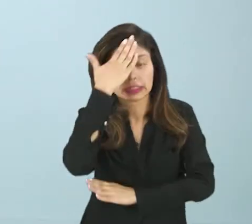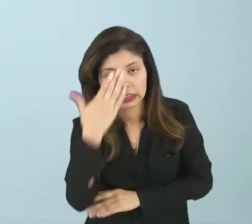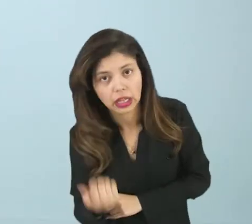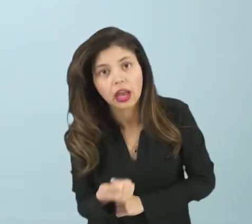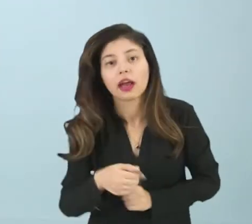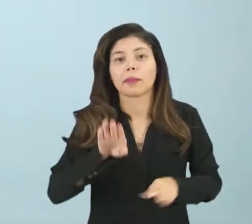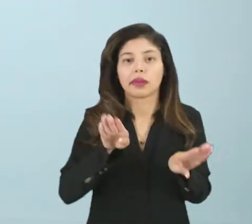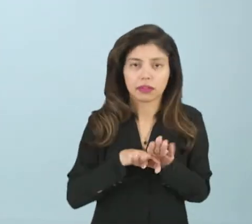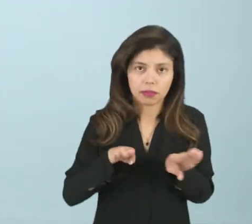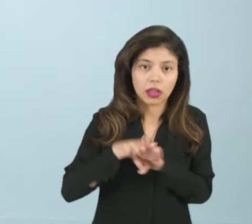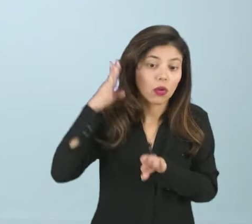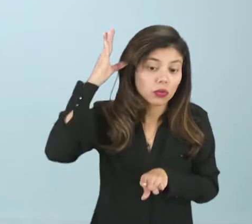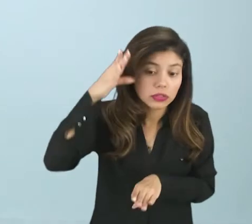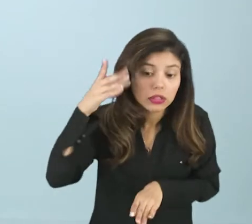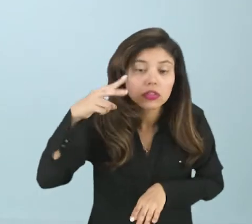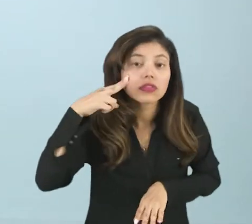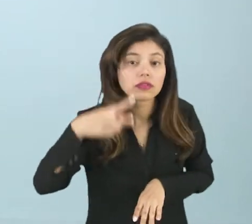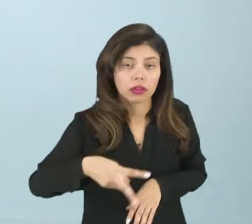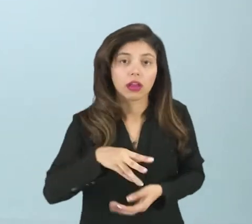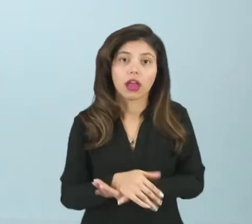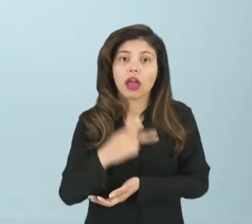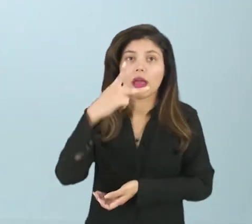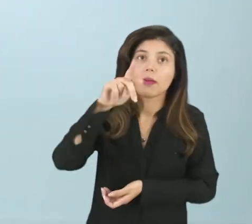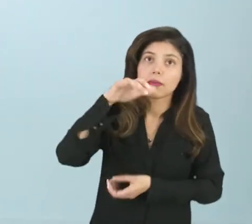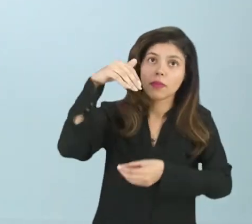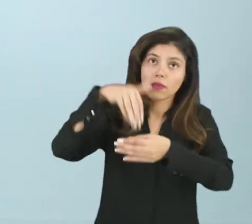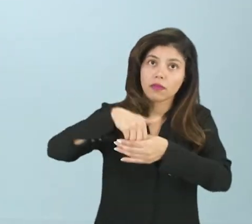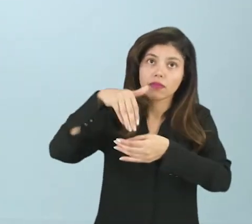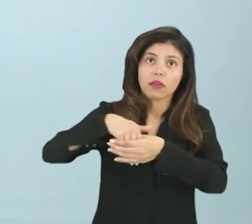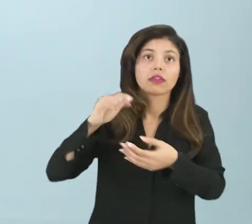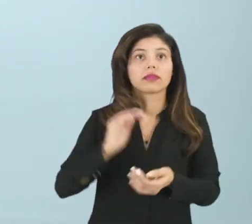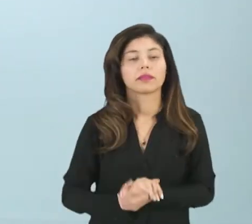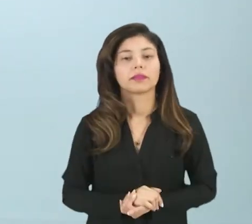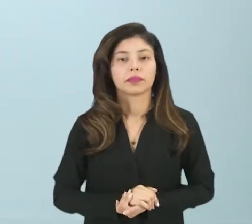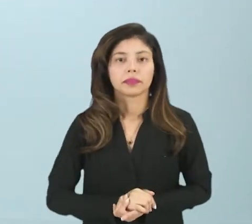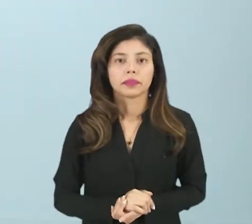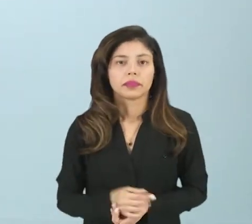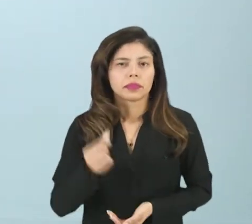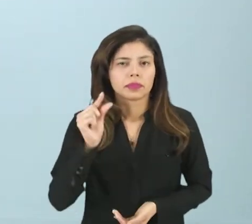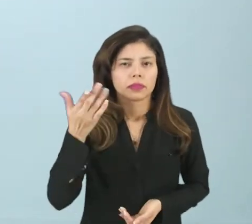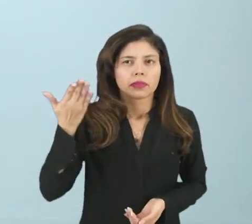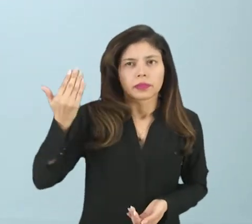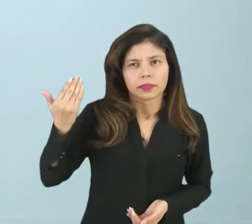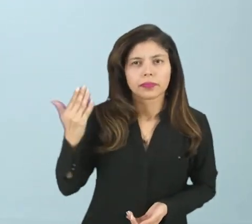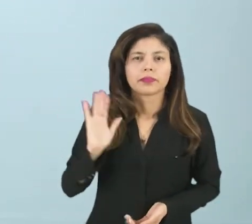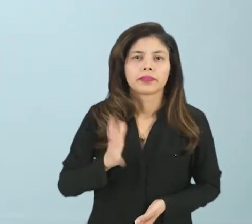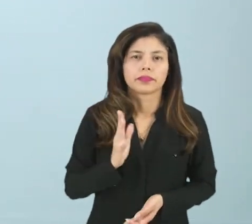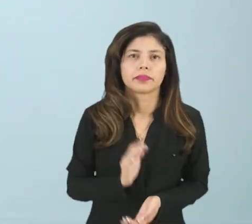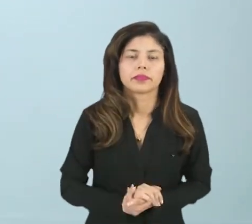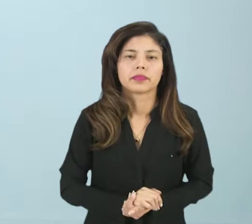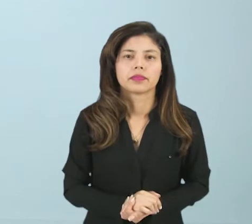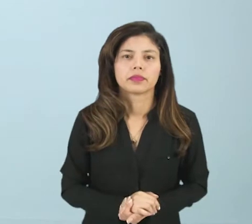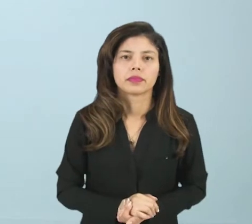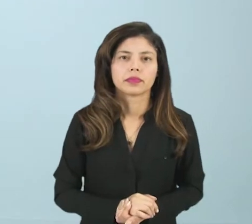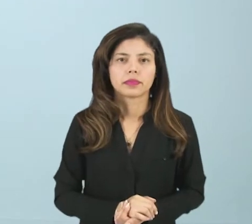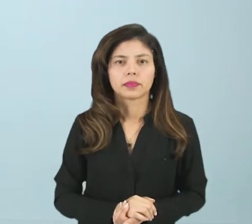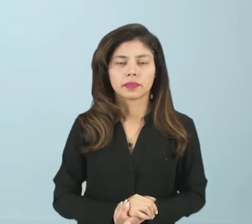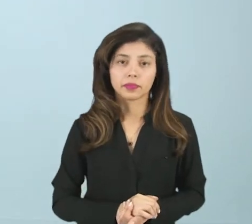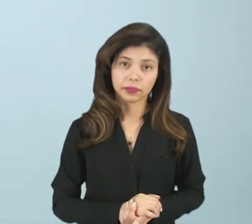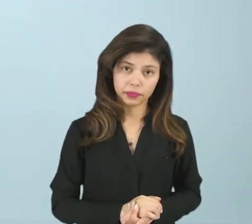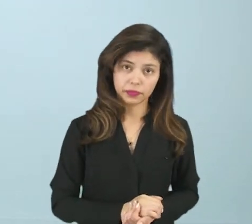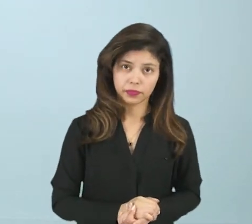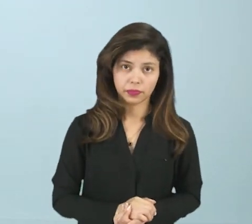No caso, nós tivemos um plebicito há pouco tempo sobre a questão